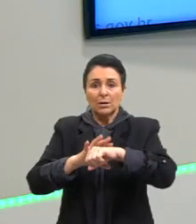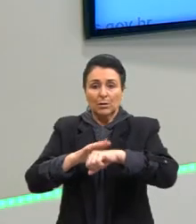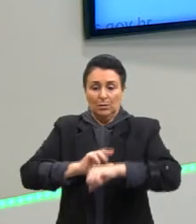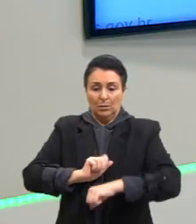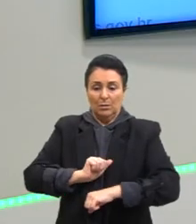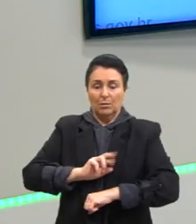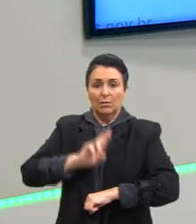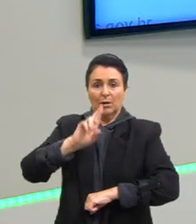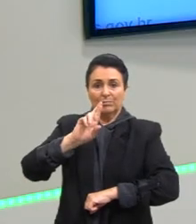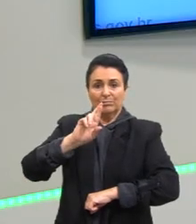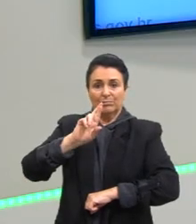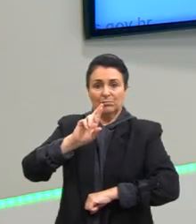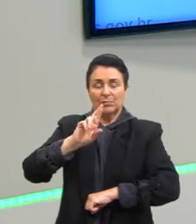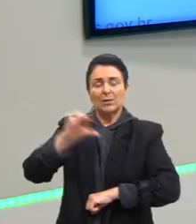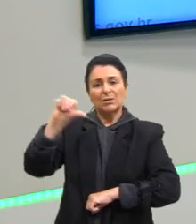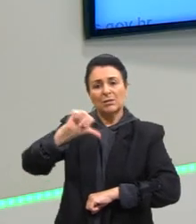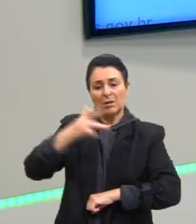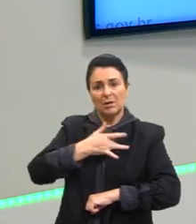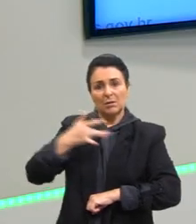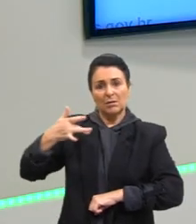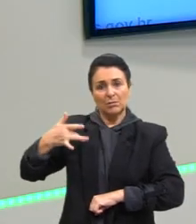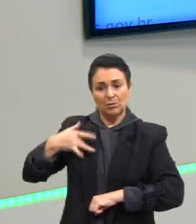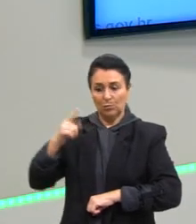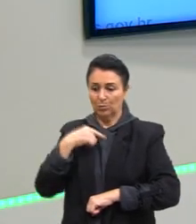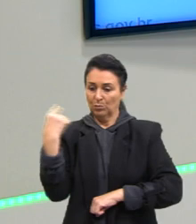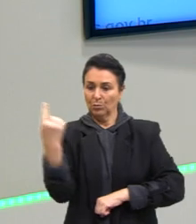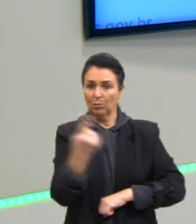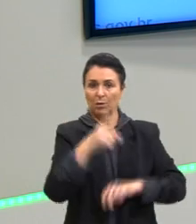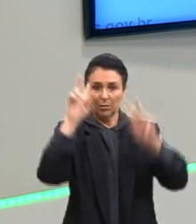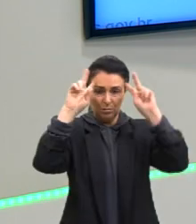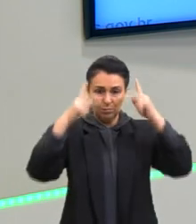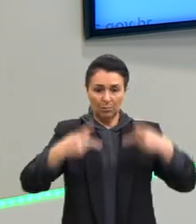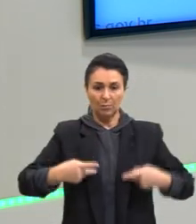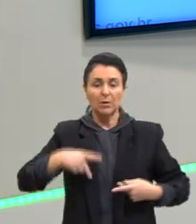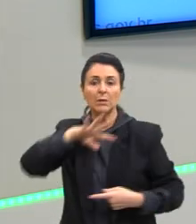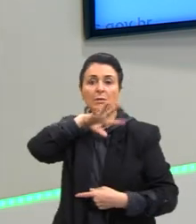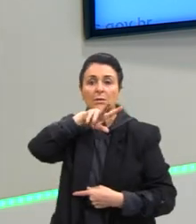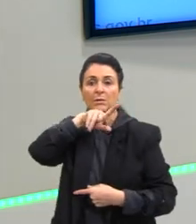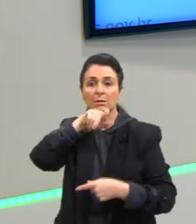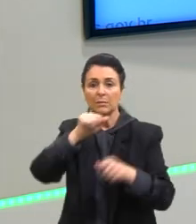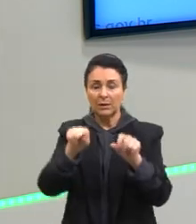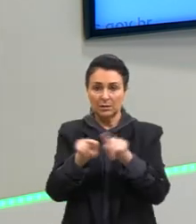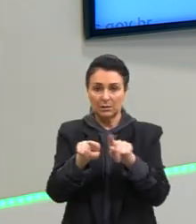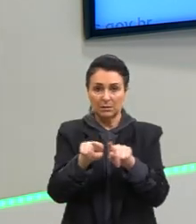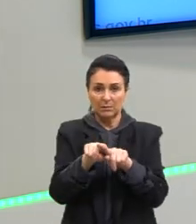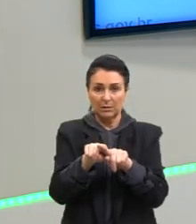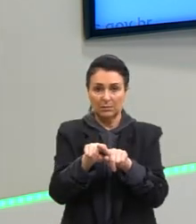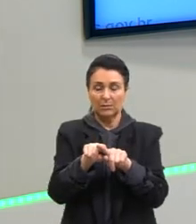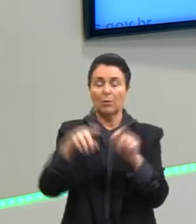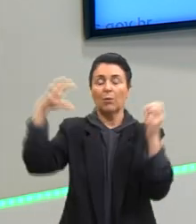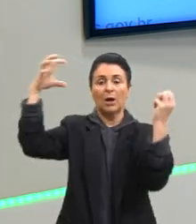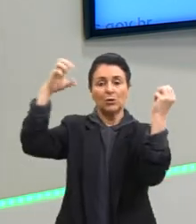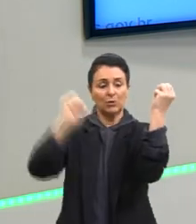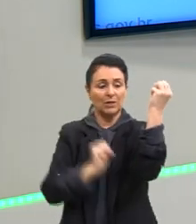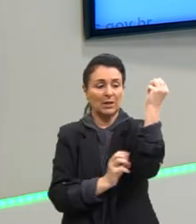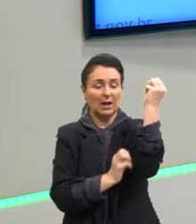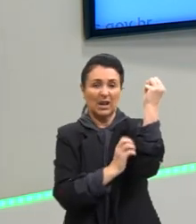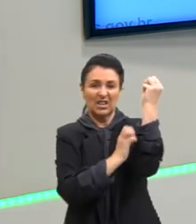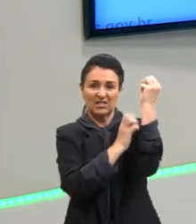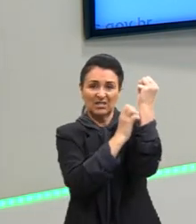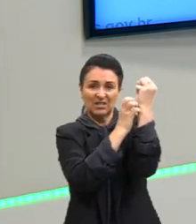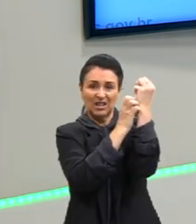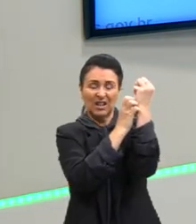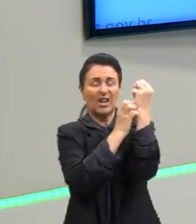prejudica a nossa saúde e a saúde dos animais, onde eles vivem. Então sim, a chuva ácida é um grande problema, por